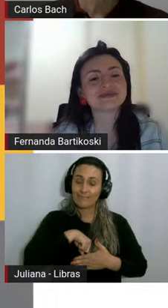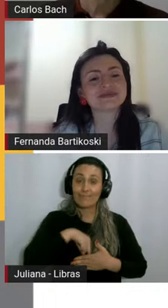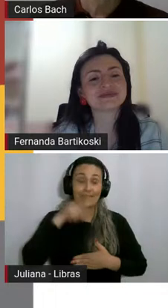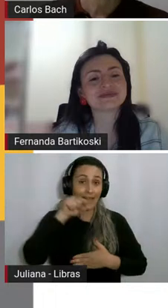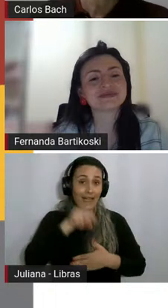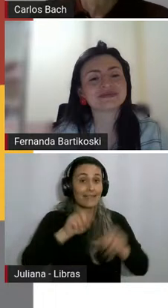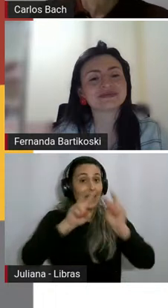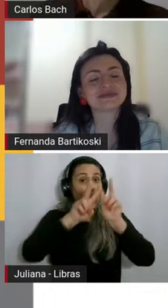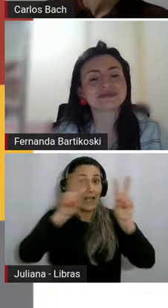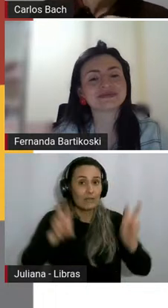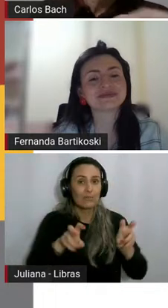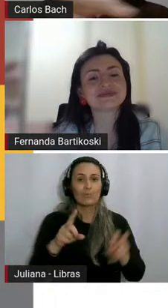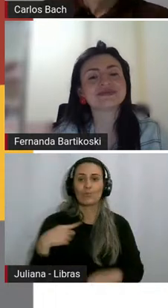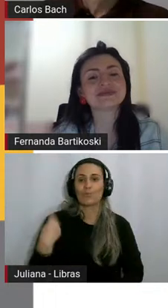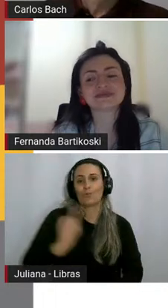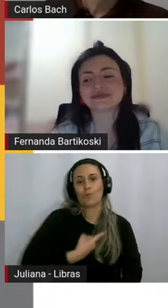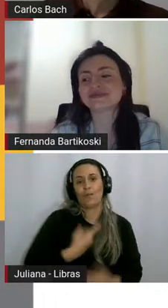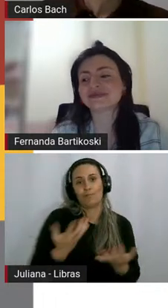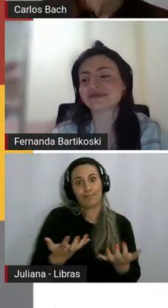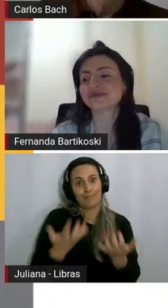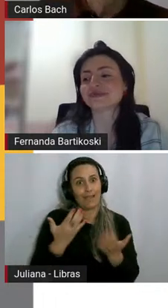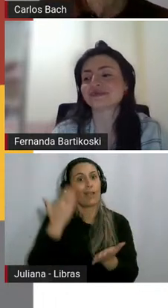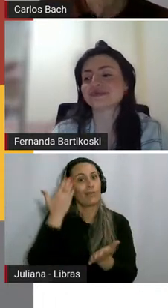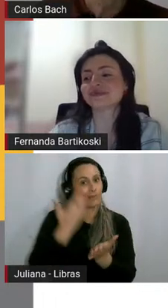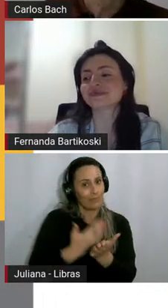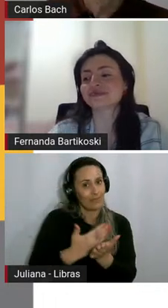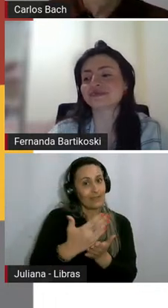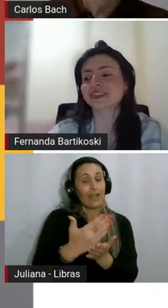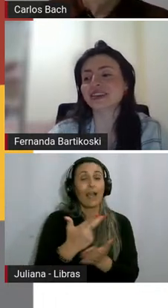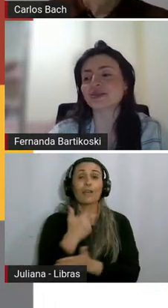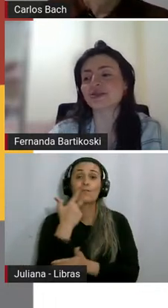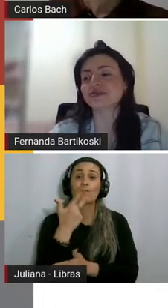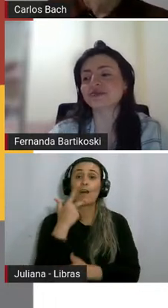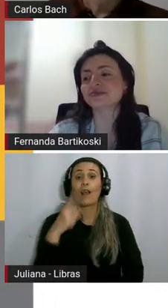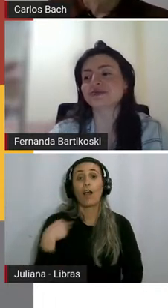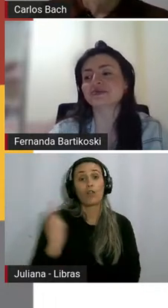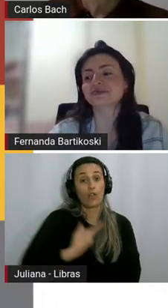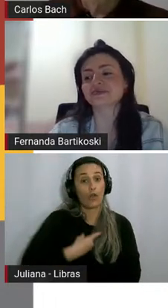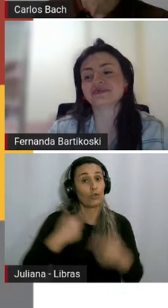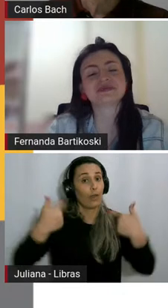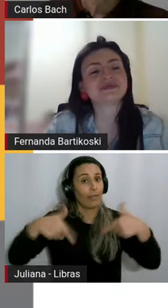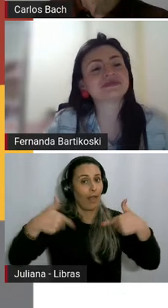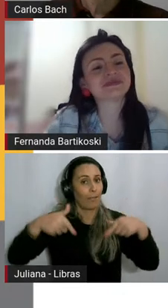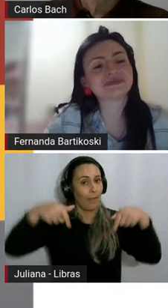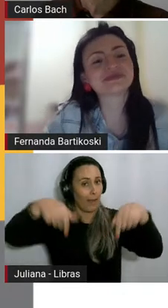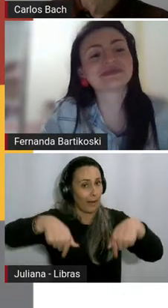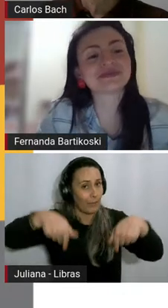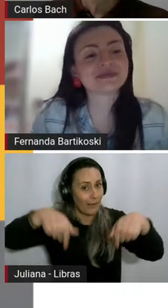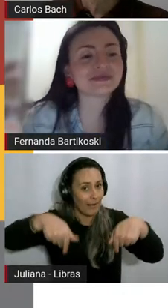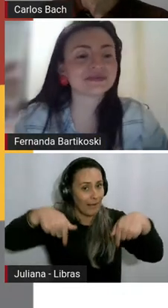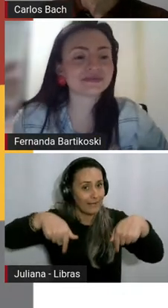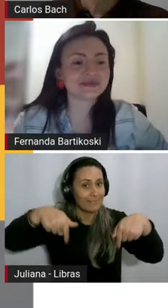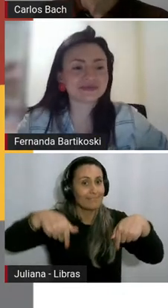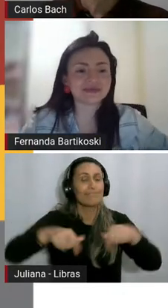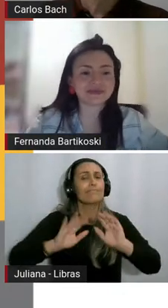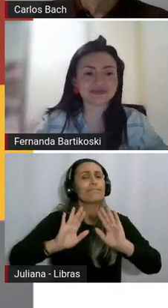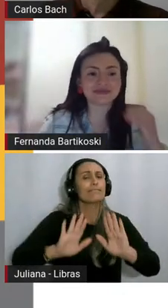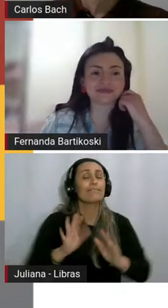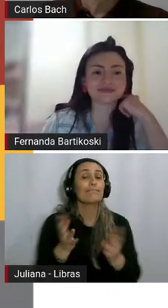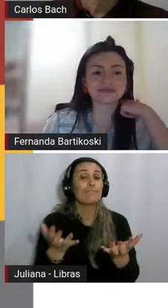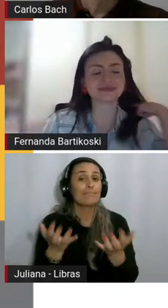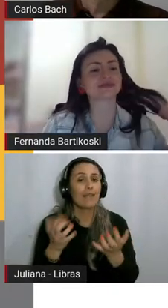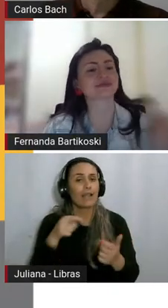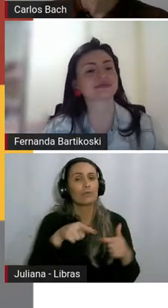queremos partir, e agora já estamos falando nosso trabalho aqui, Fernando? Isso. Esse ponto que queremos partir para o trabalho com a